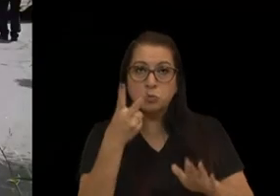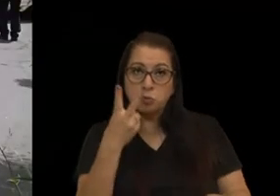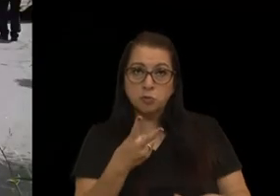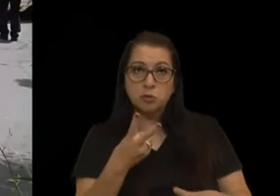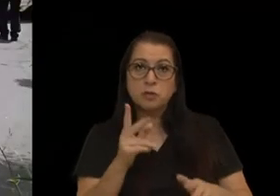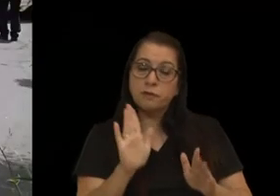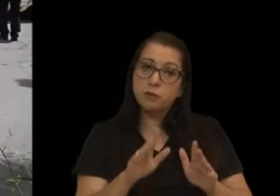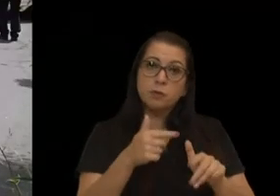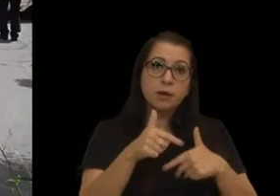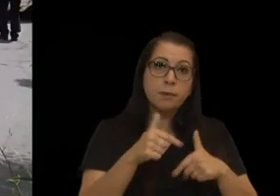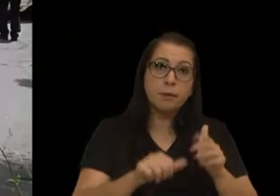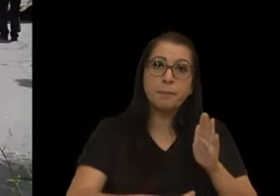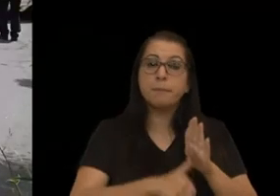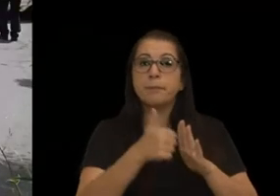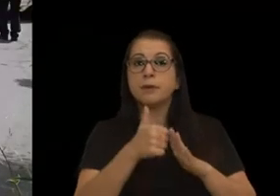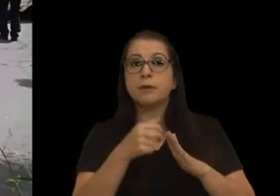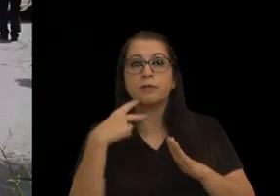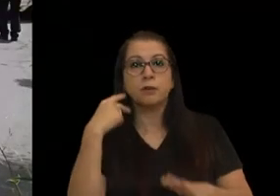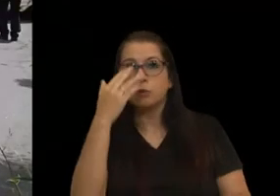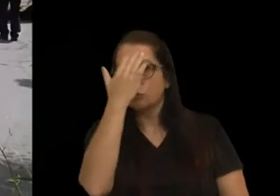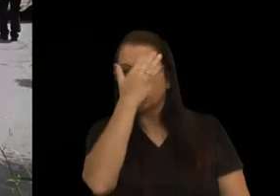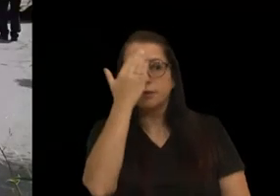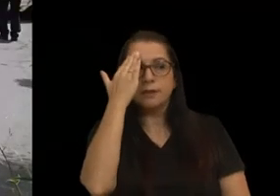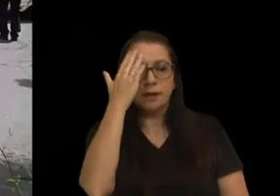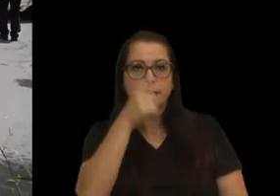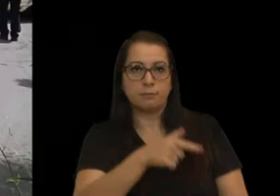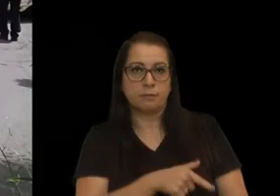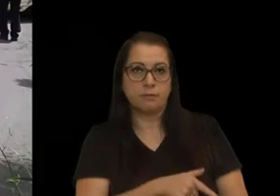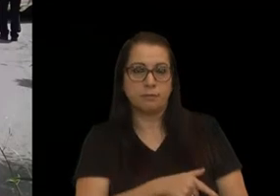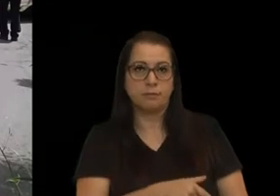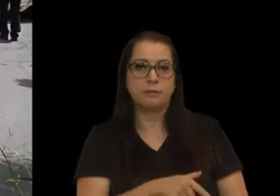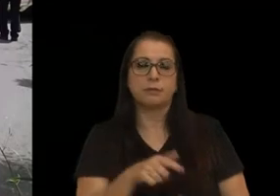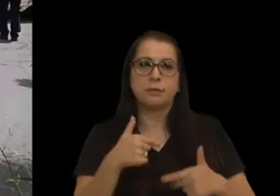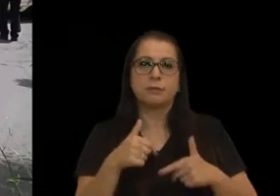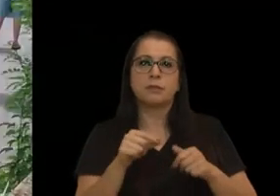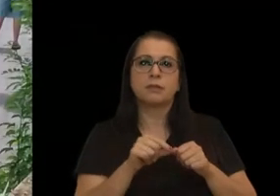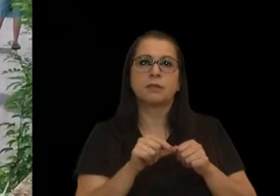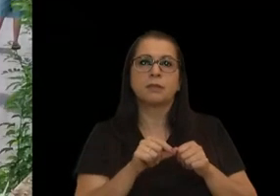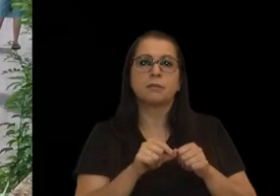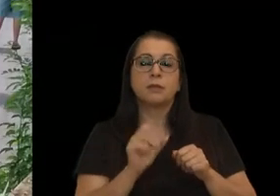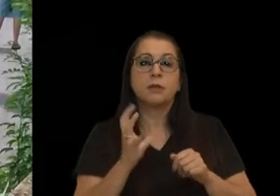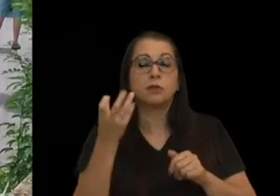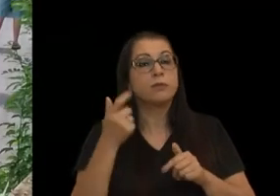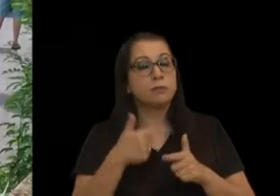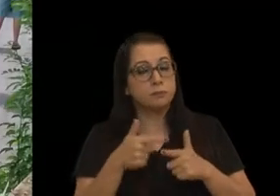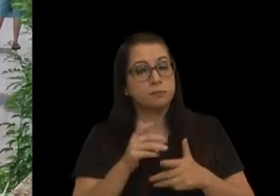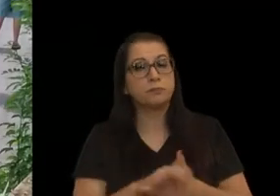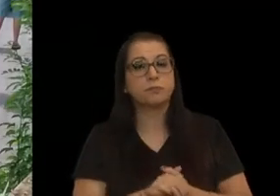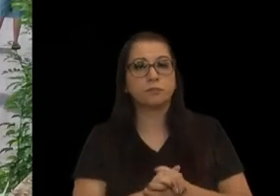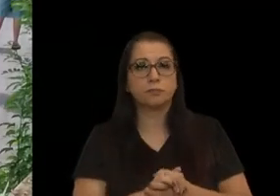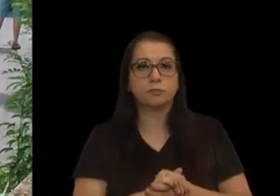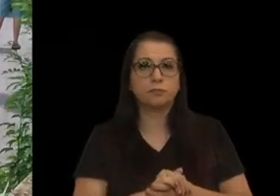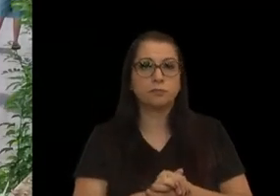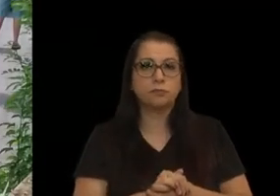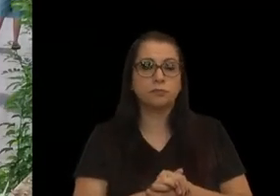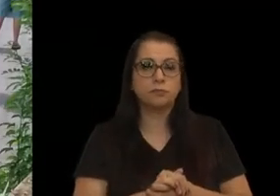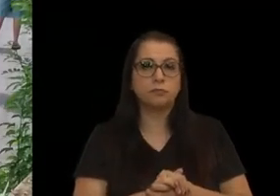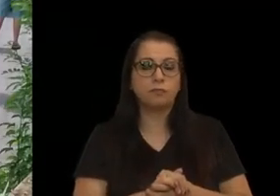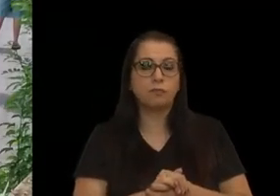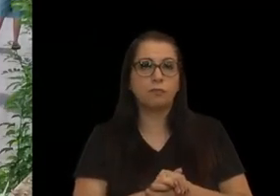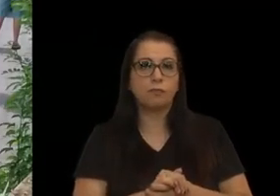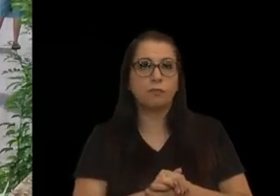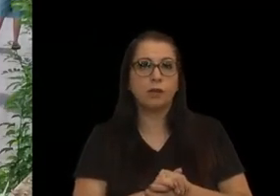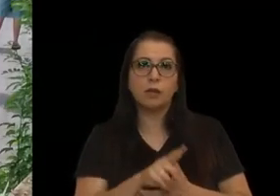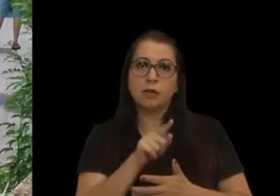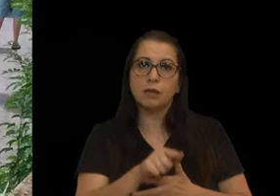fica o trabalho, o melhor vereador Adiró sabe disso, não vai ficar um trabalho perfeito, mas resolveria. E aí,